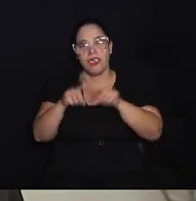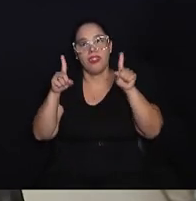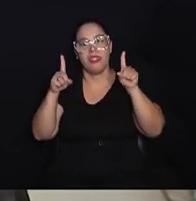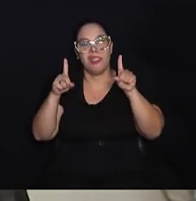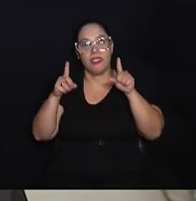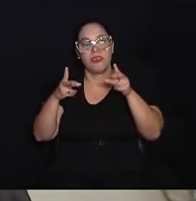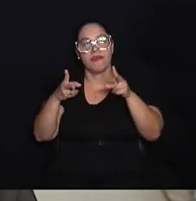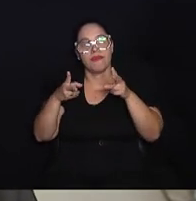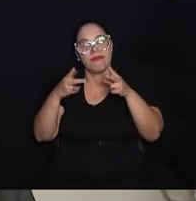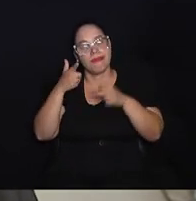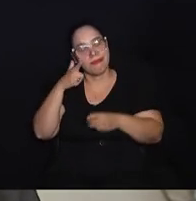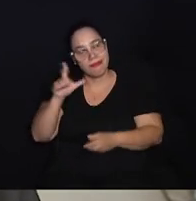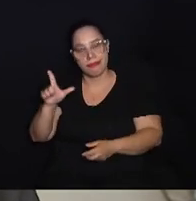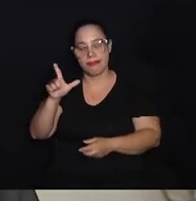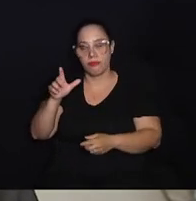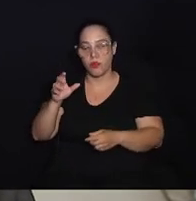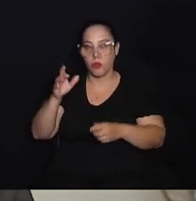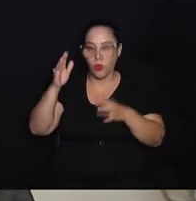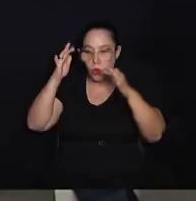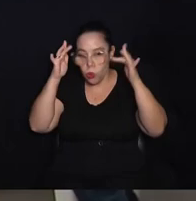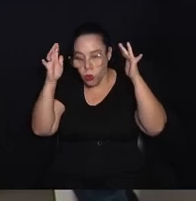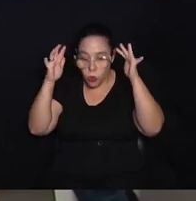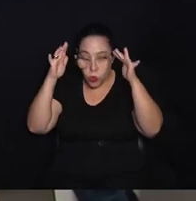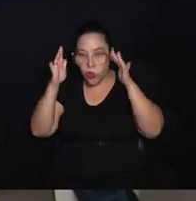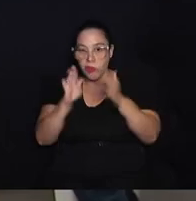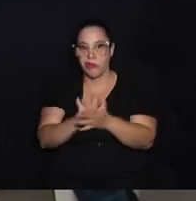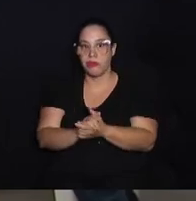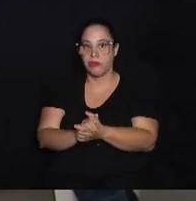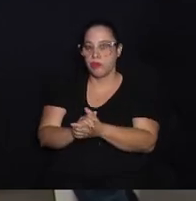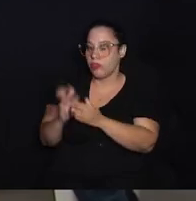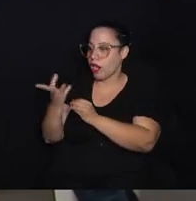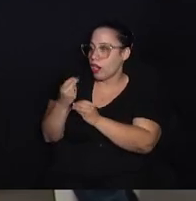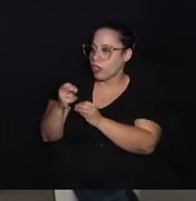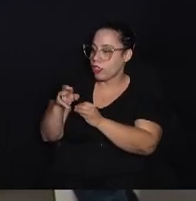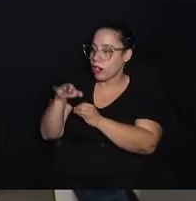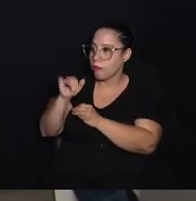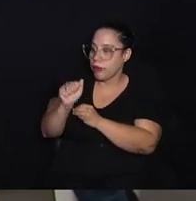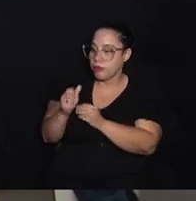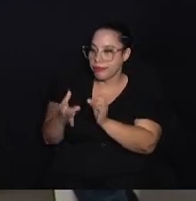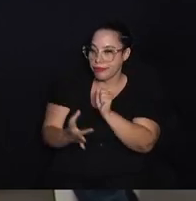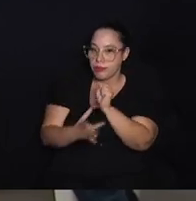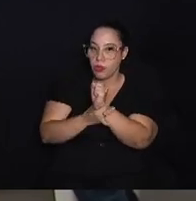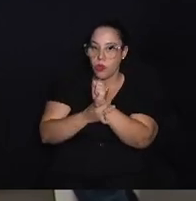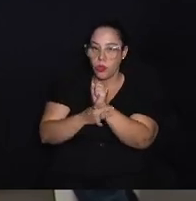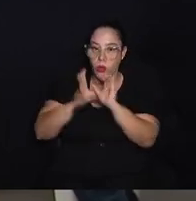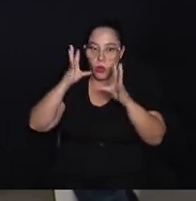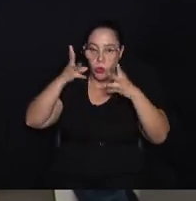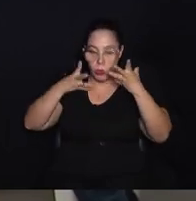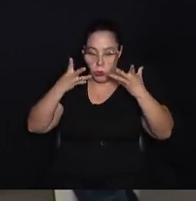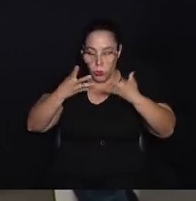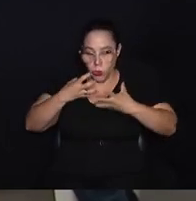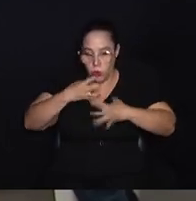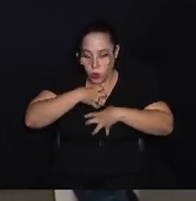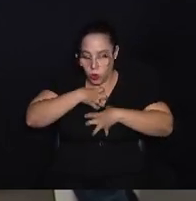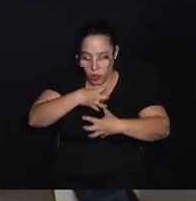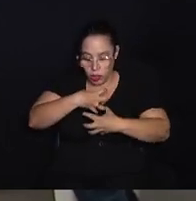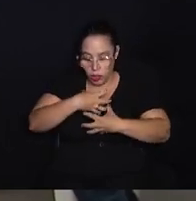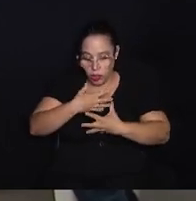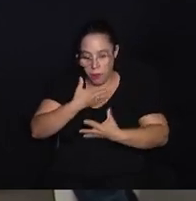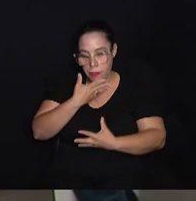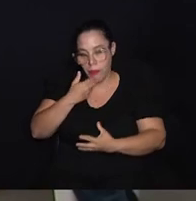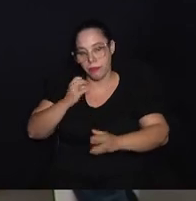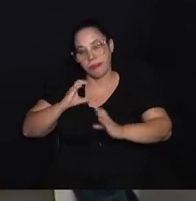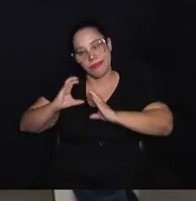a gente consegue um pouco, distrair um pouco a cabecinha, né? A arte-terapia assegura a expressão dos sentimentos, a melhora da